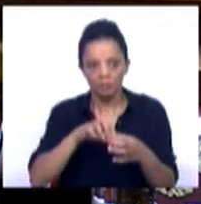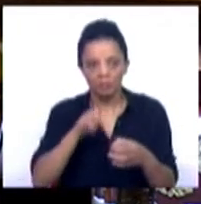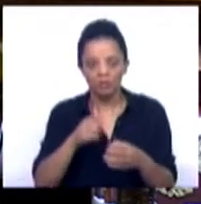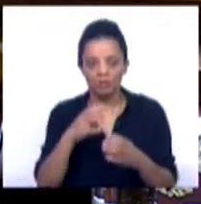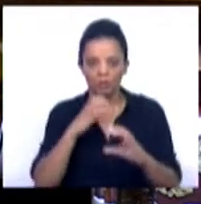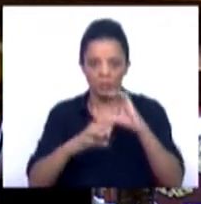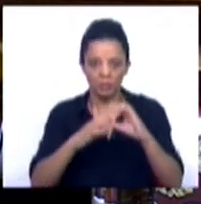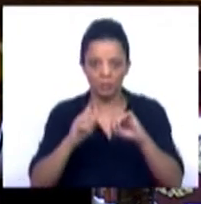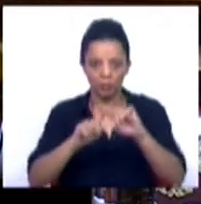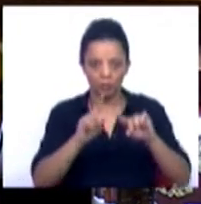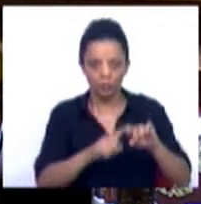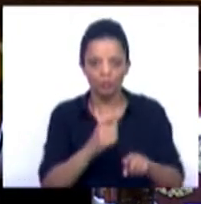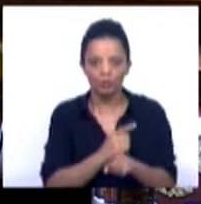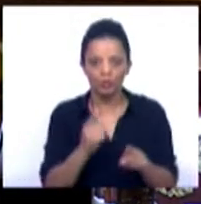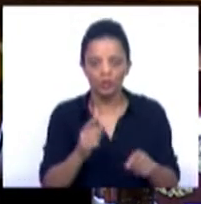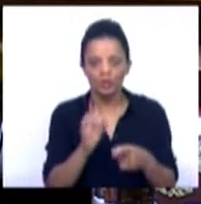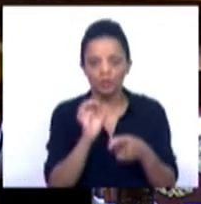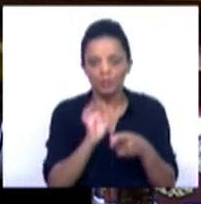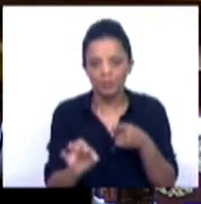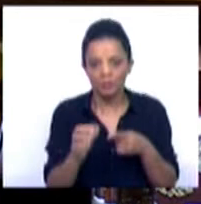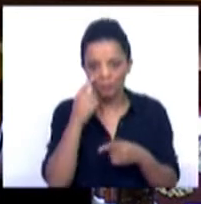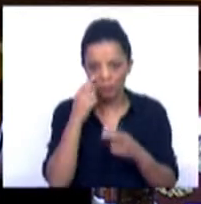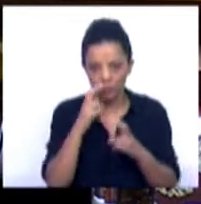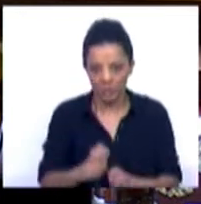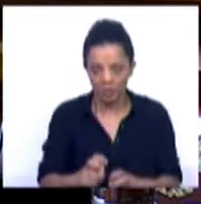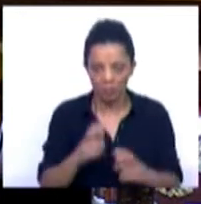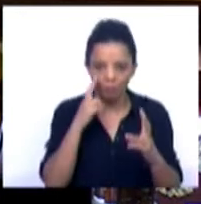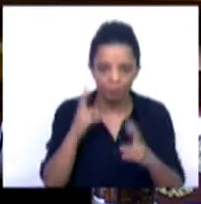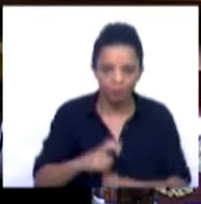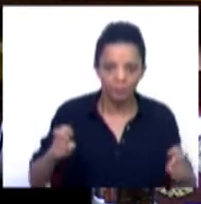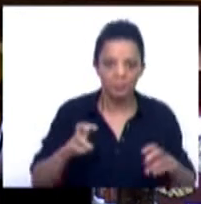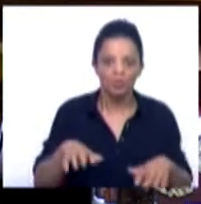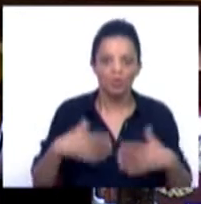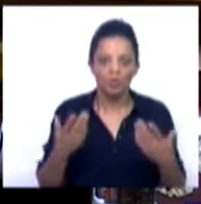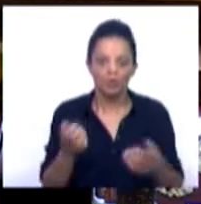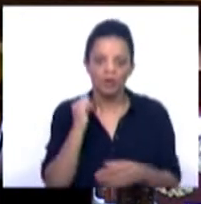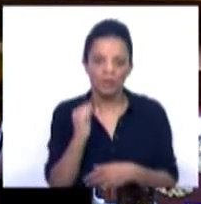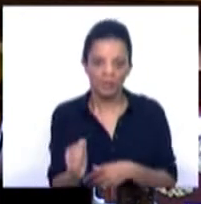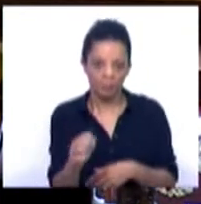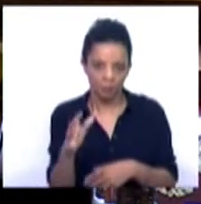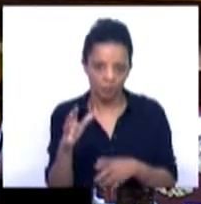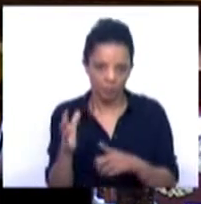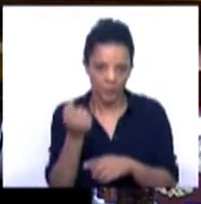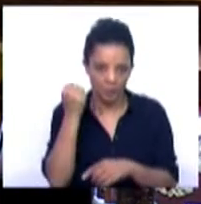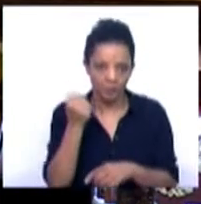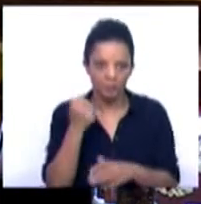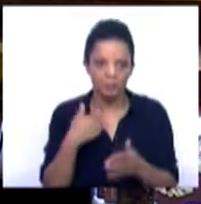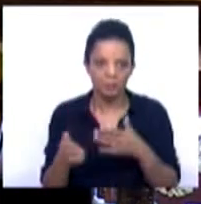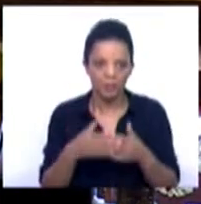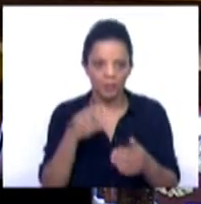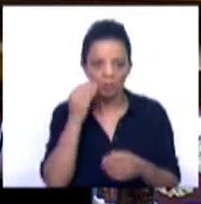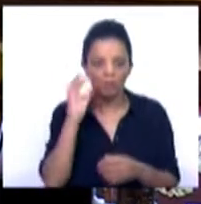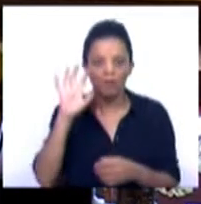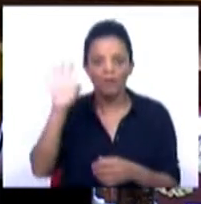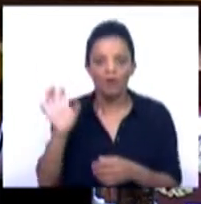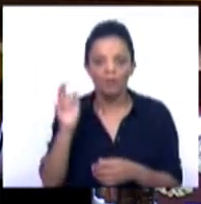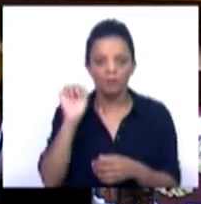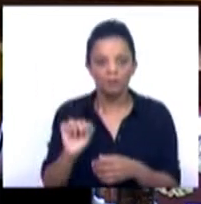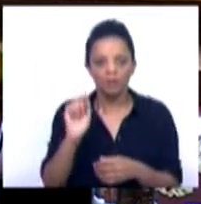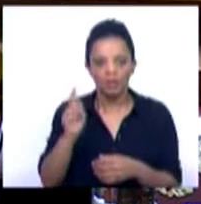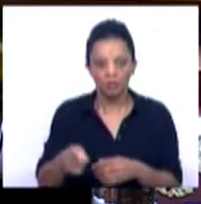meios de comunicação para fins específicos de investigação, detecção e repressão de crimes, independentemente da sua natureza.